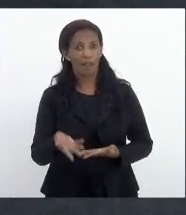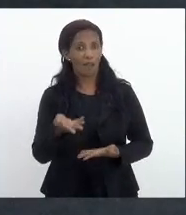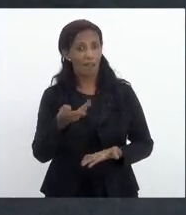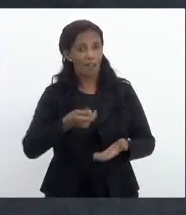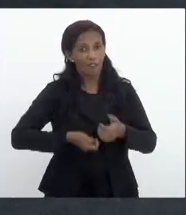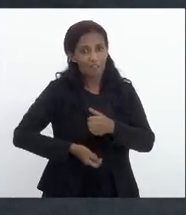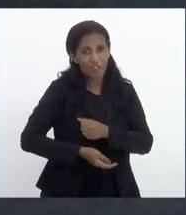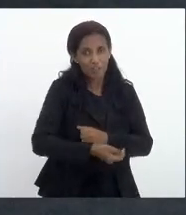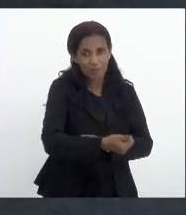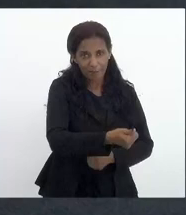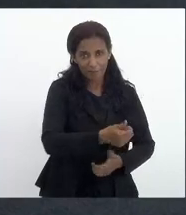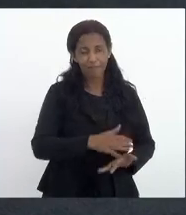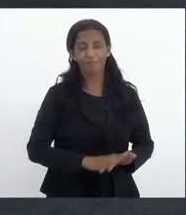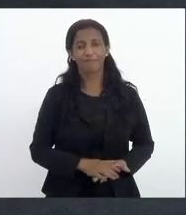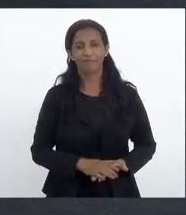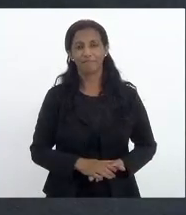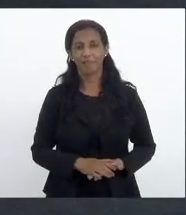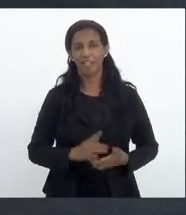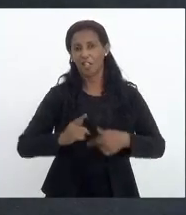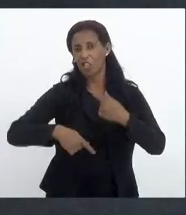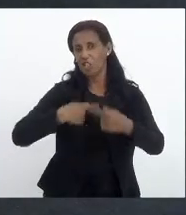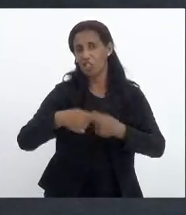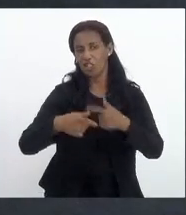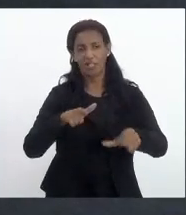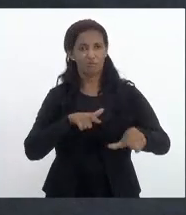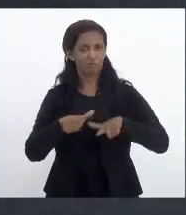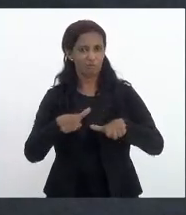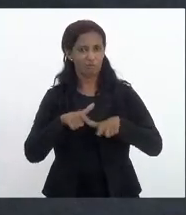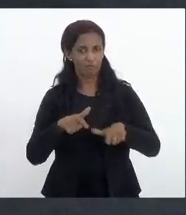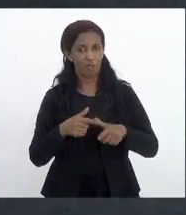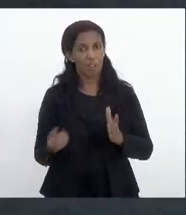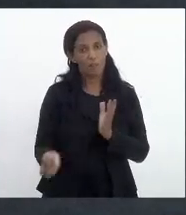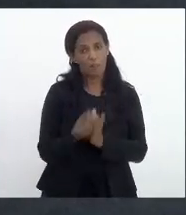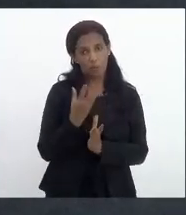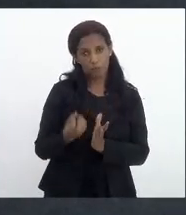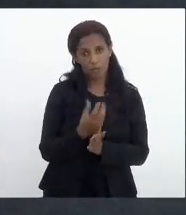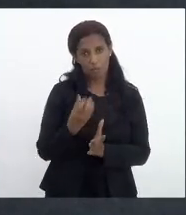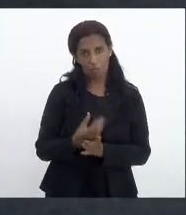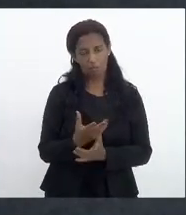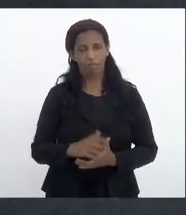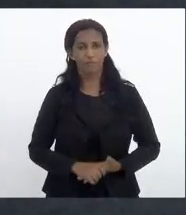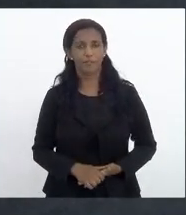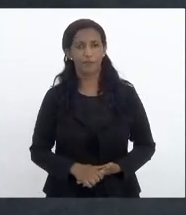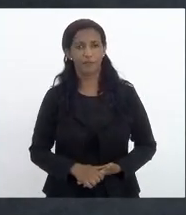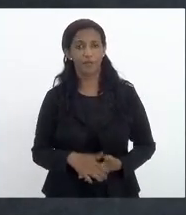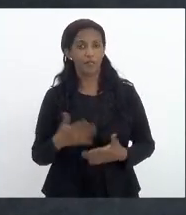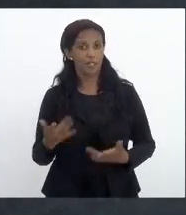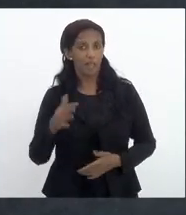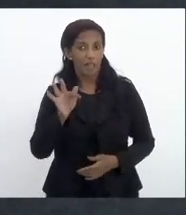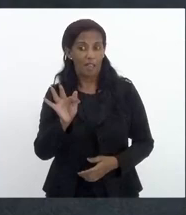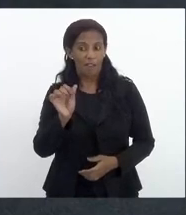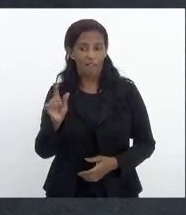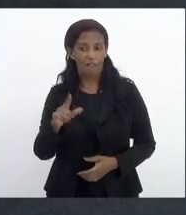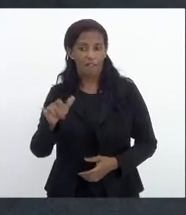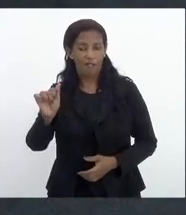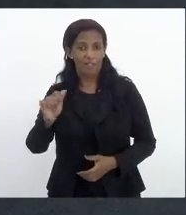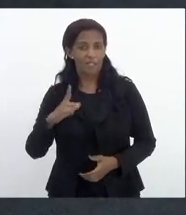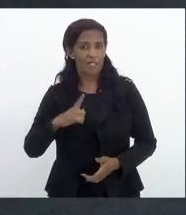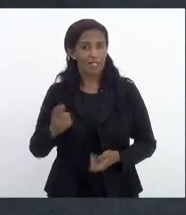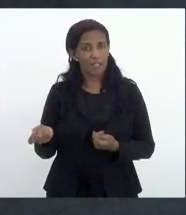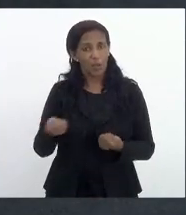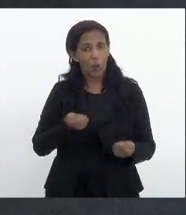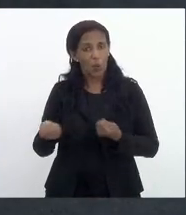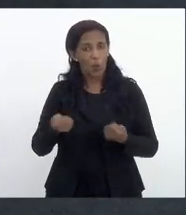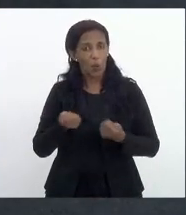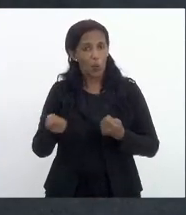a geração de emprego e produção e a fazenda é que tem os controles